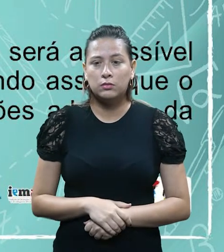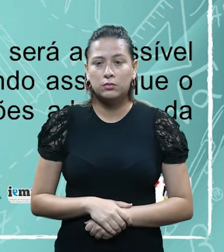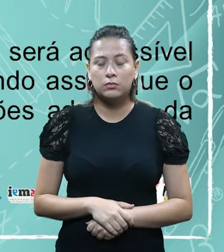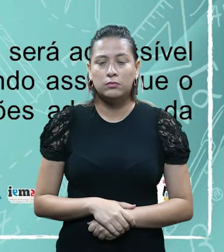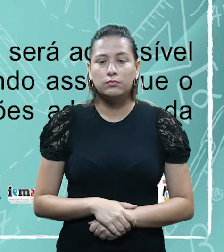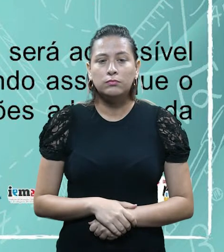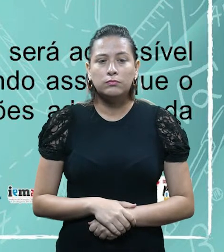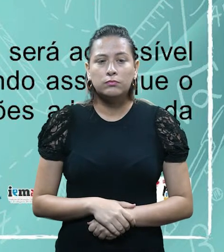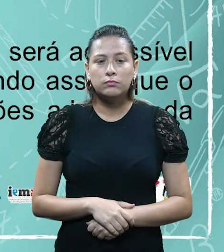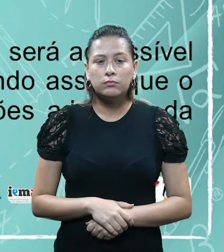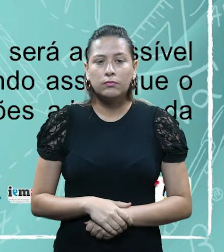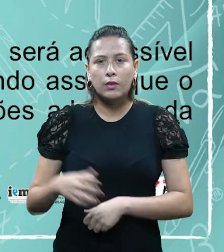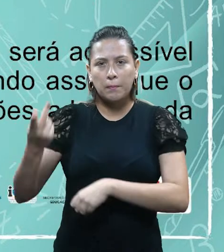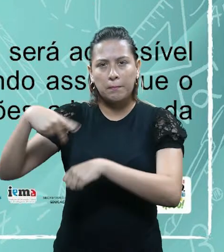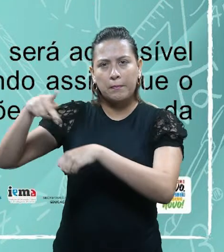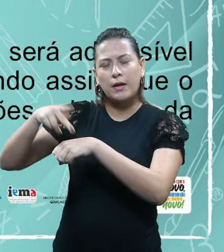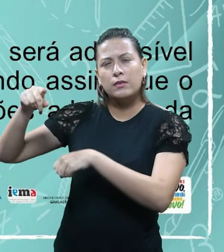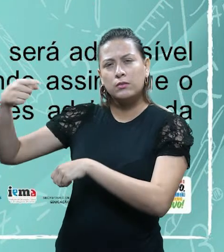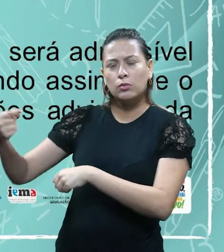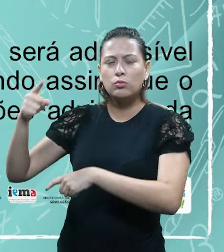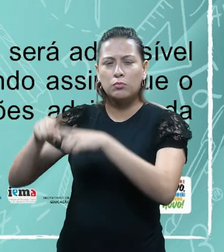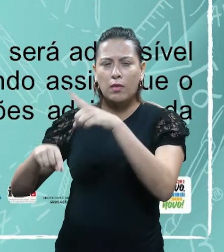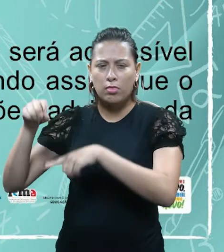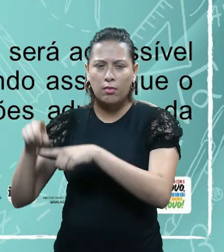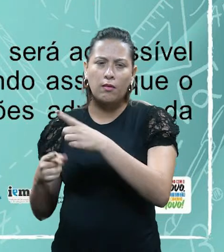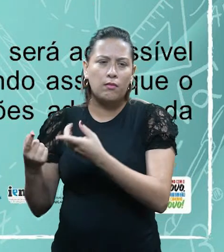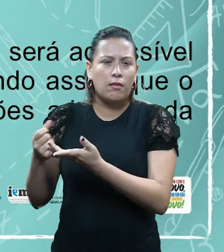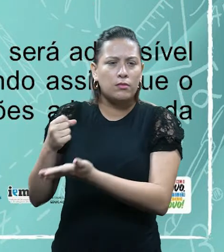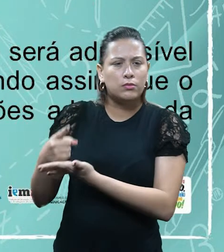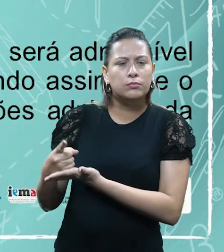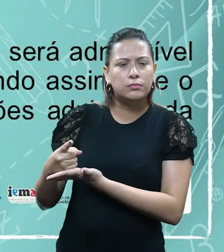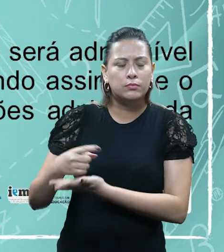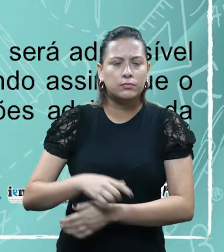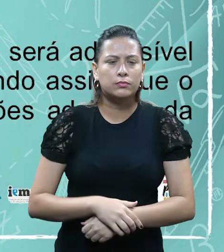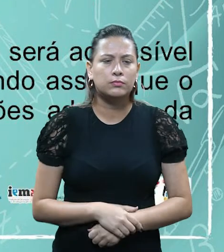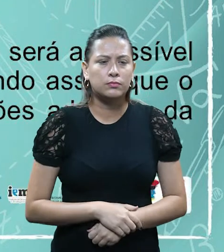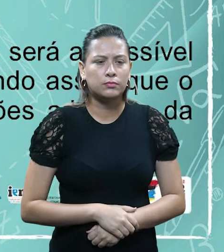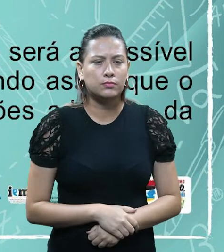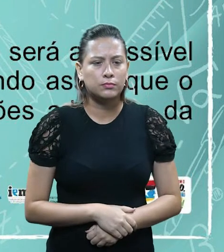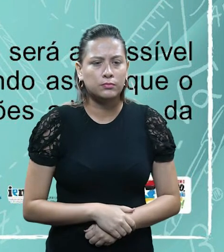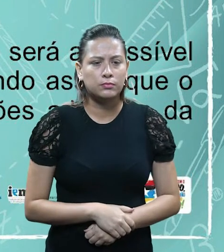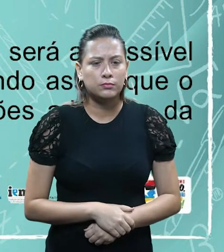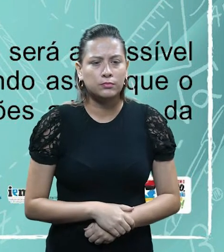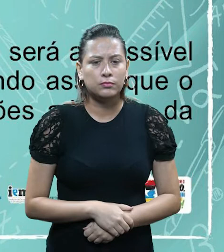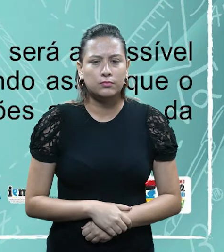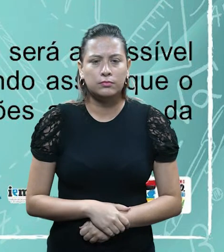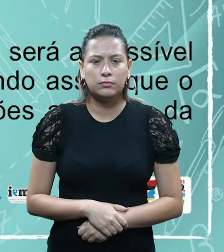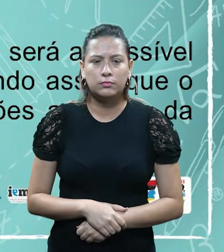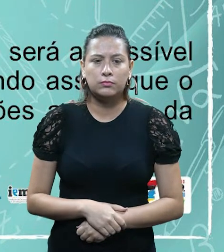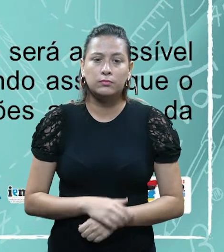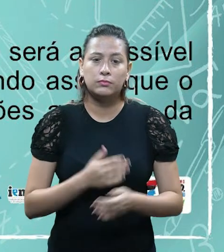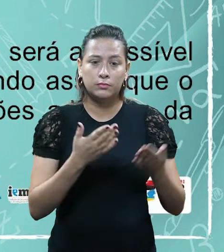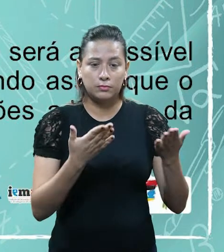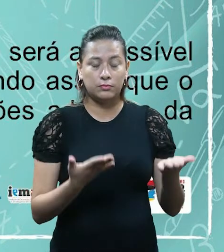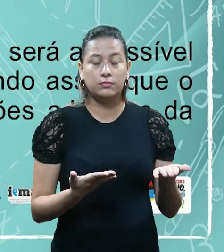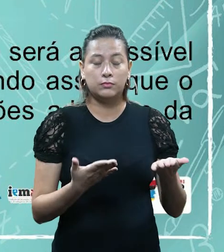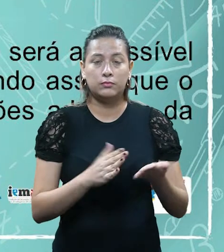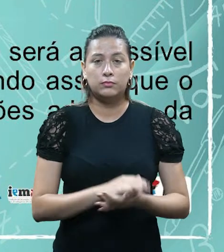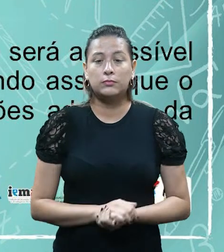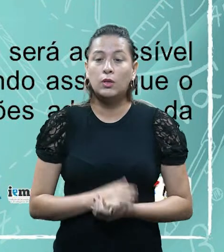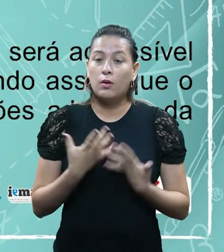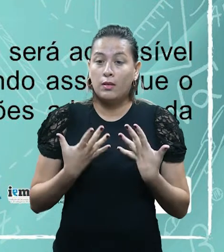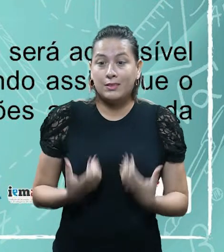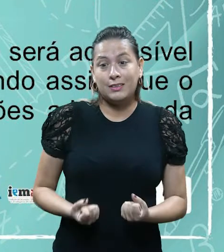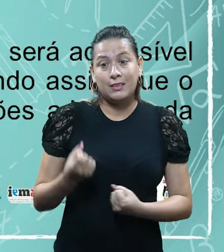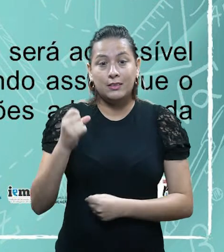incontestável, né, que a alteração da competência só será admitida, só será admissível, né,